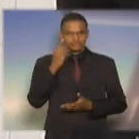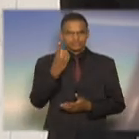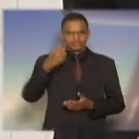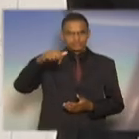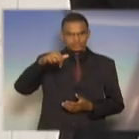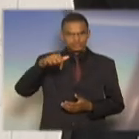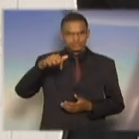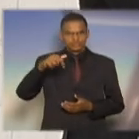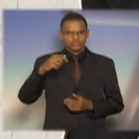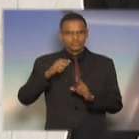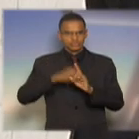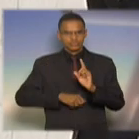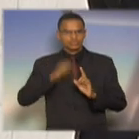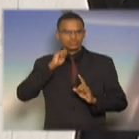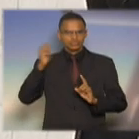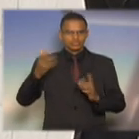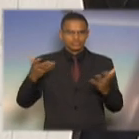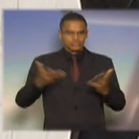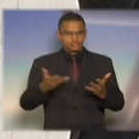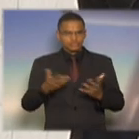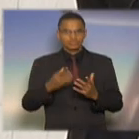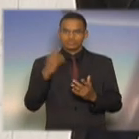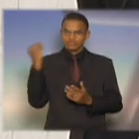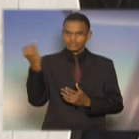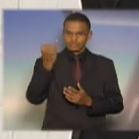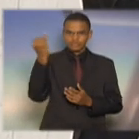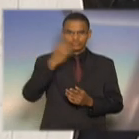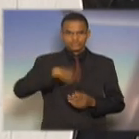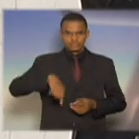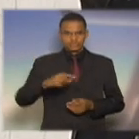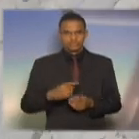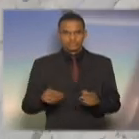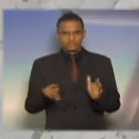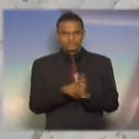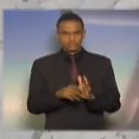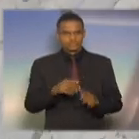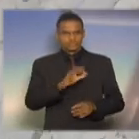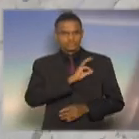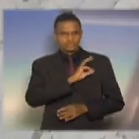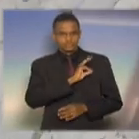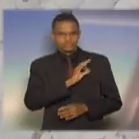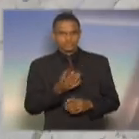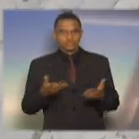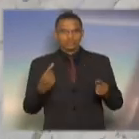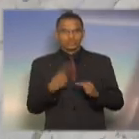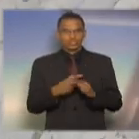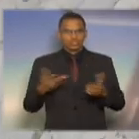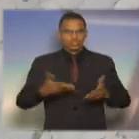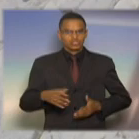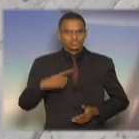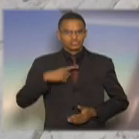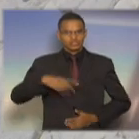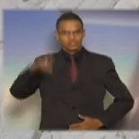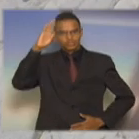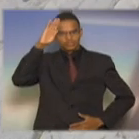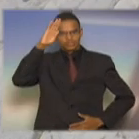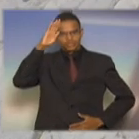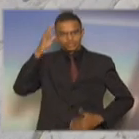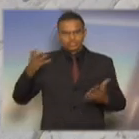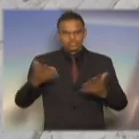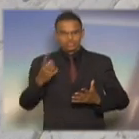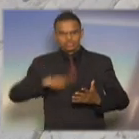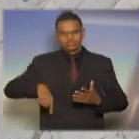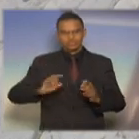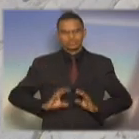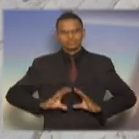um dia muito importante para nós militares brasileiros, pois hoje se comemora o Dia do Exército. Dia do Exército Brasileiro. E